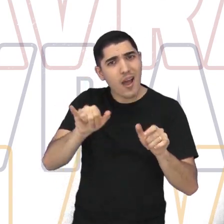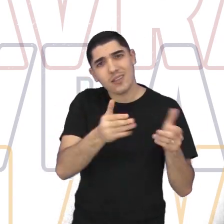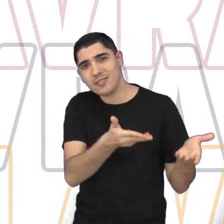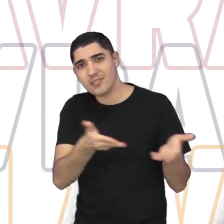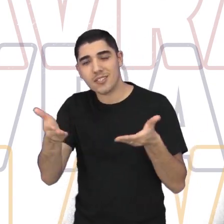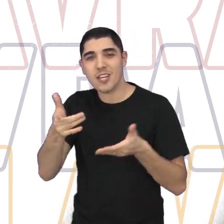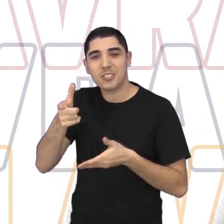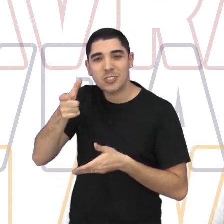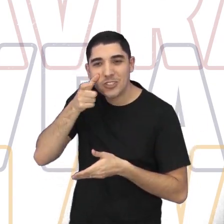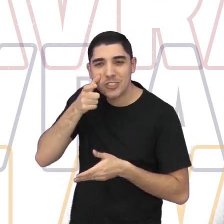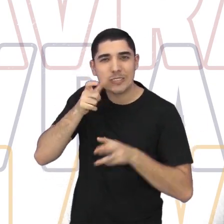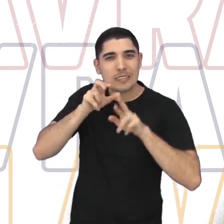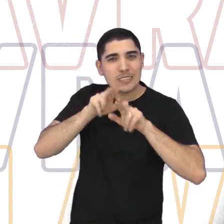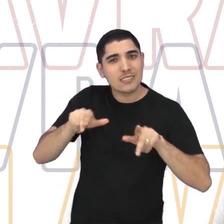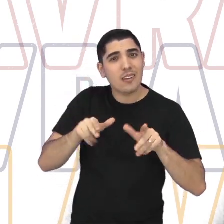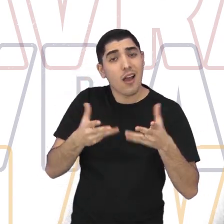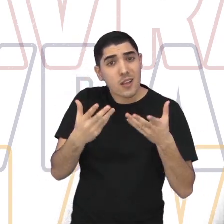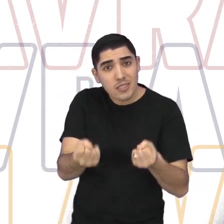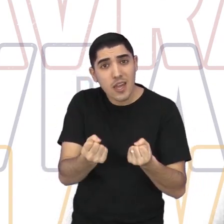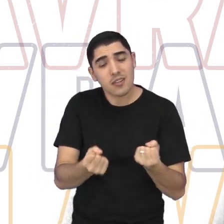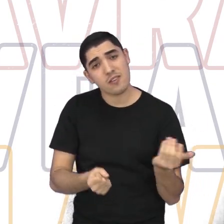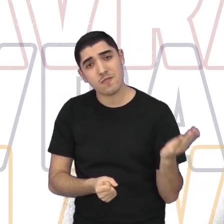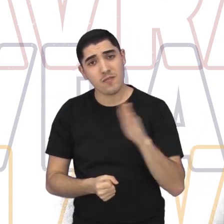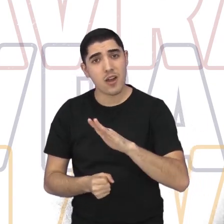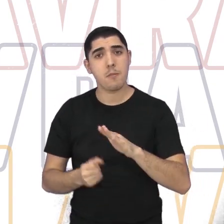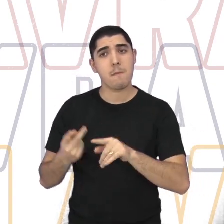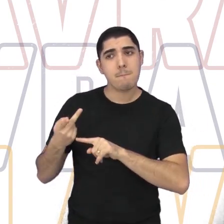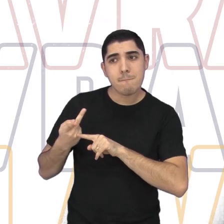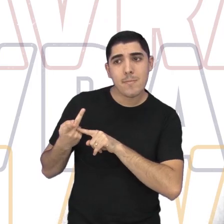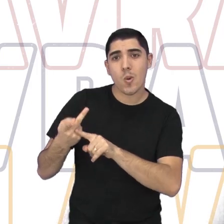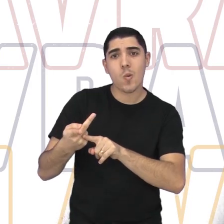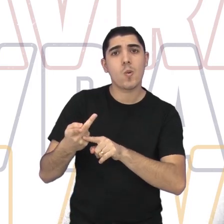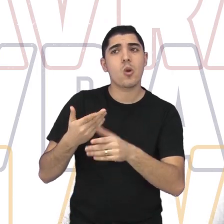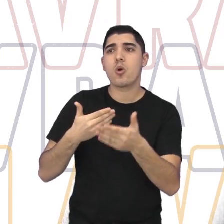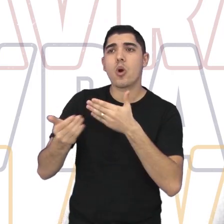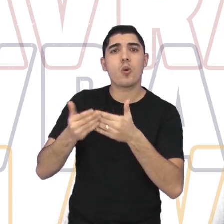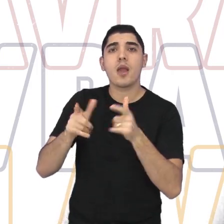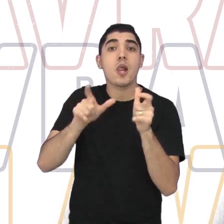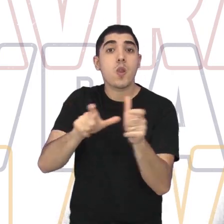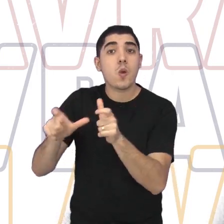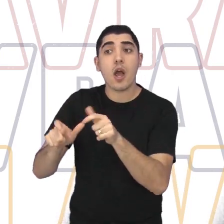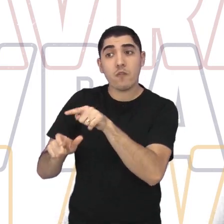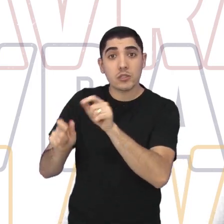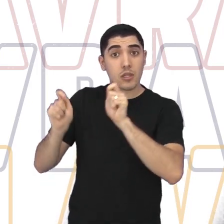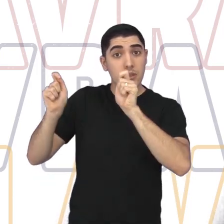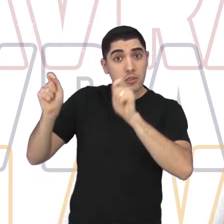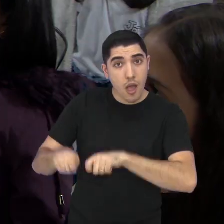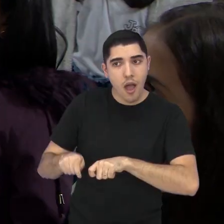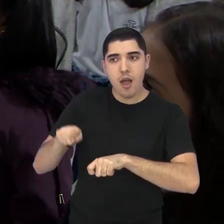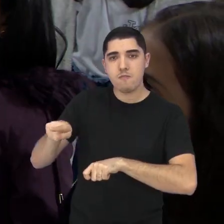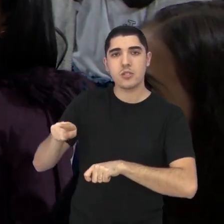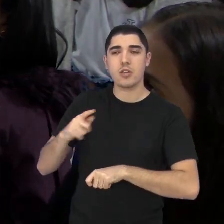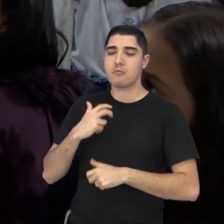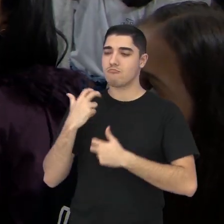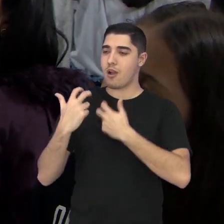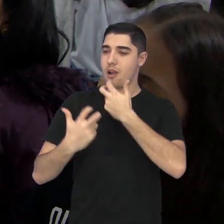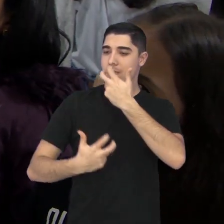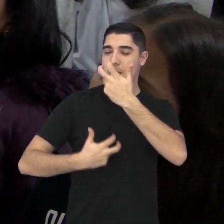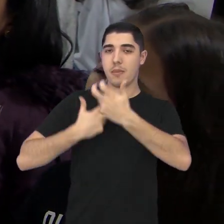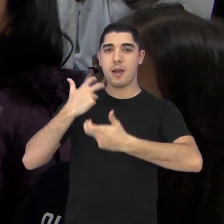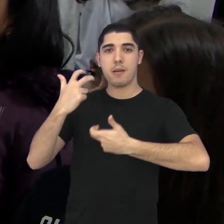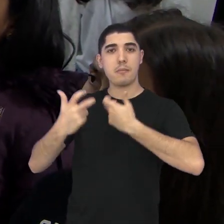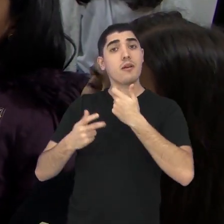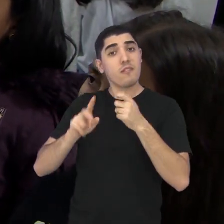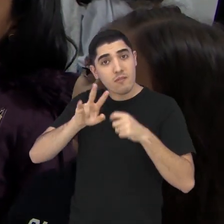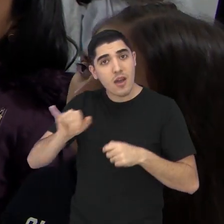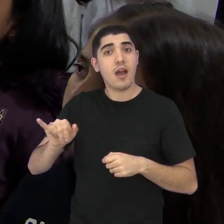se gosta de música, vai atrás, procure algum lugar que você